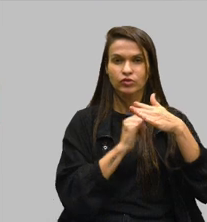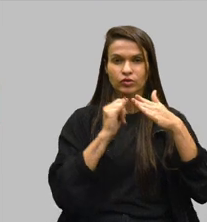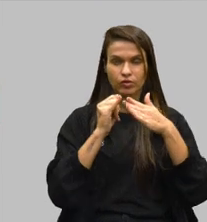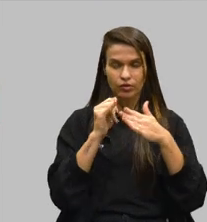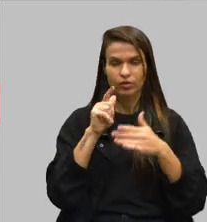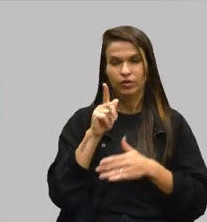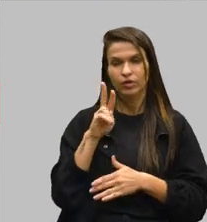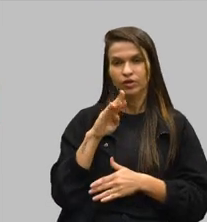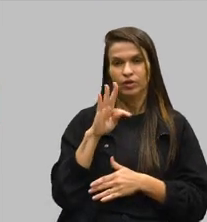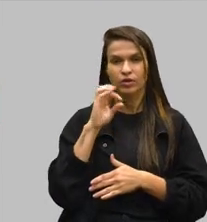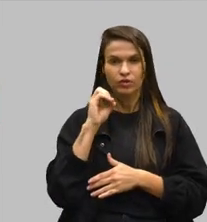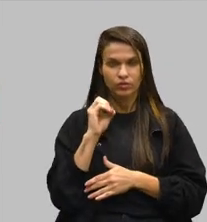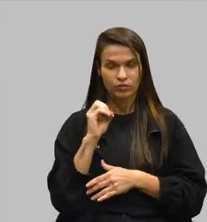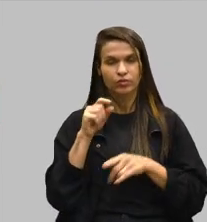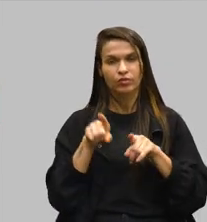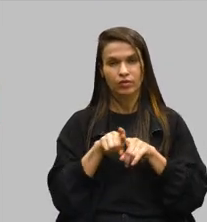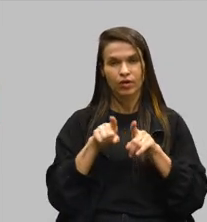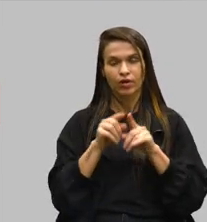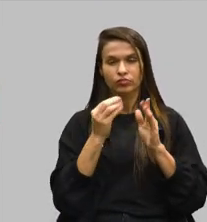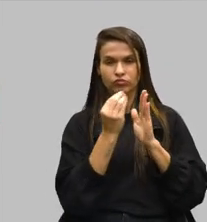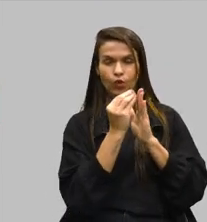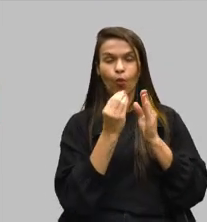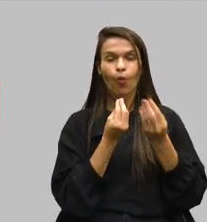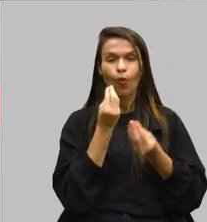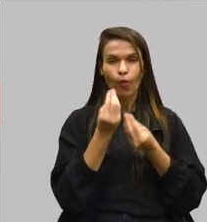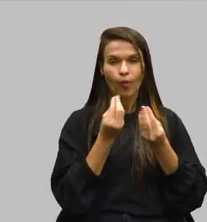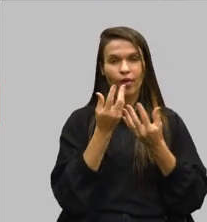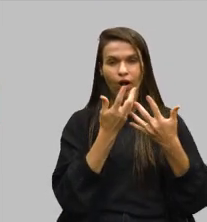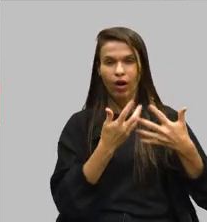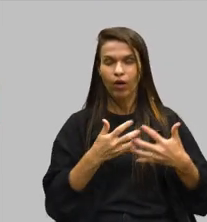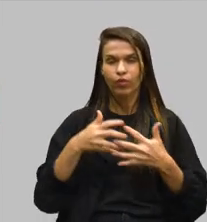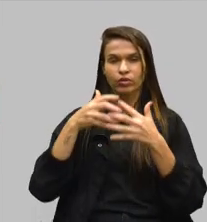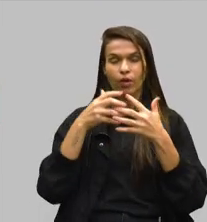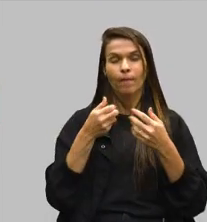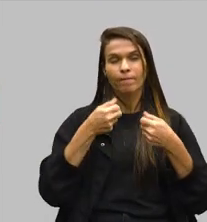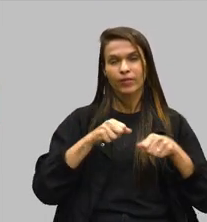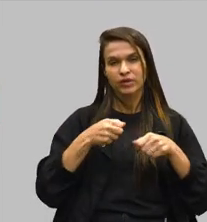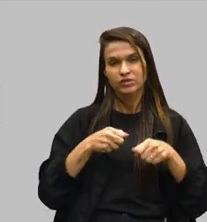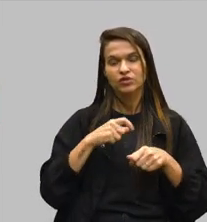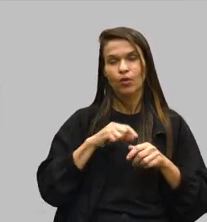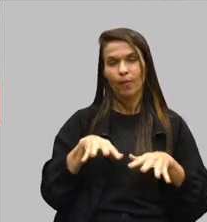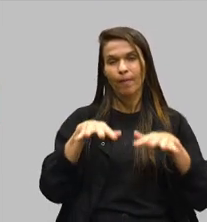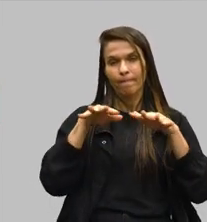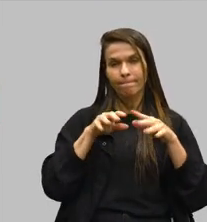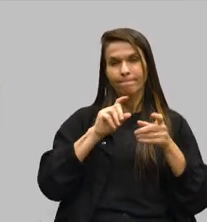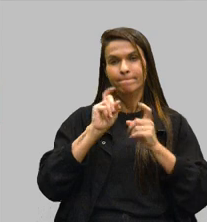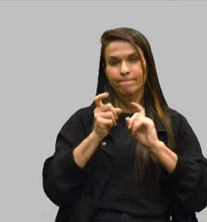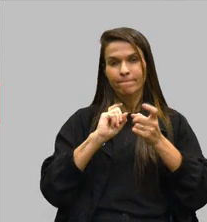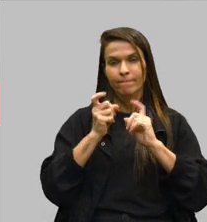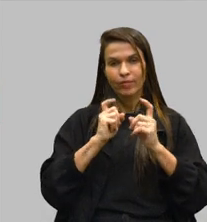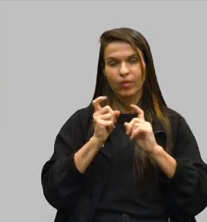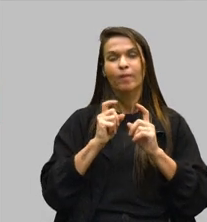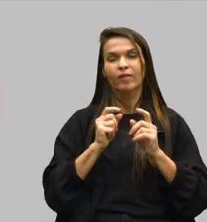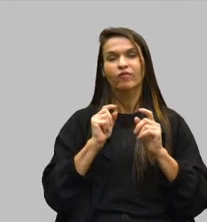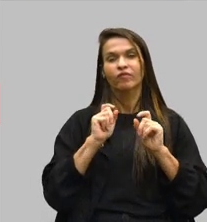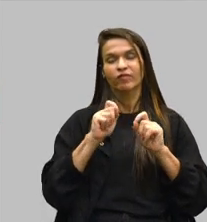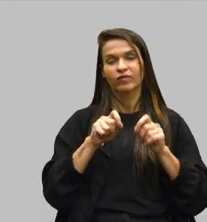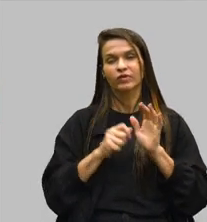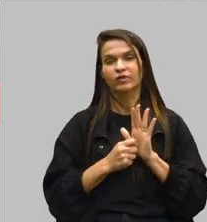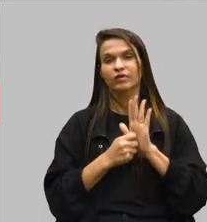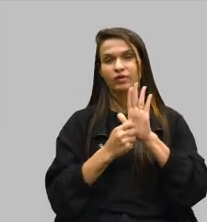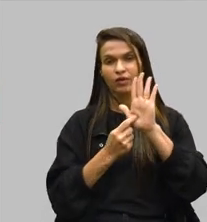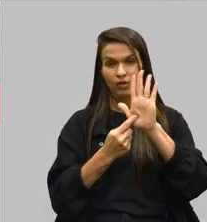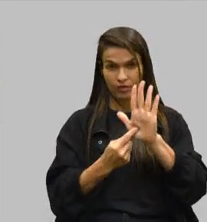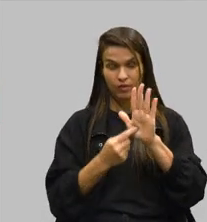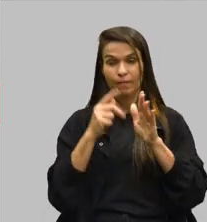Gerando Falcões, aí eu coloquei como está o andamento. Eu acredito que eu precisaria de uma audiência pública inteira para poder fazer a apresentação desse projeto,